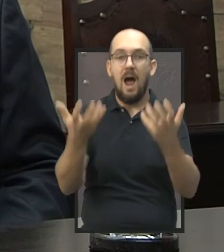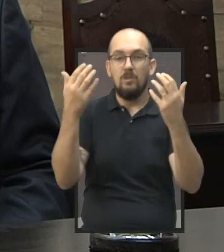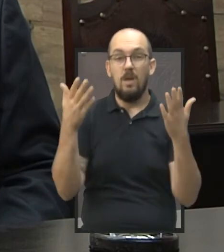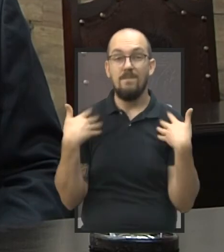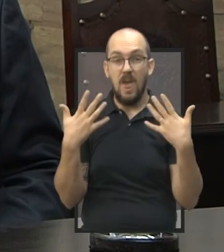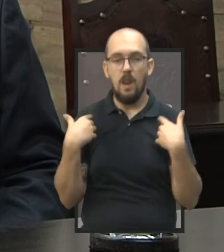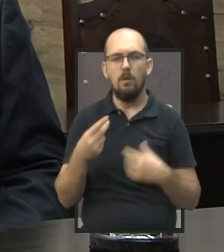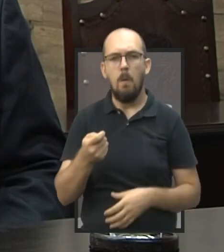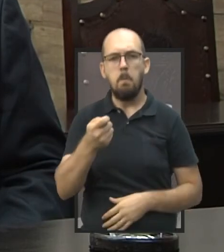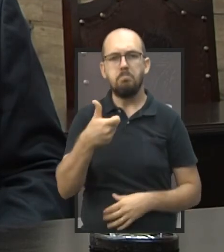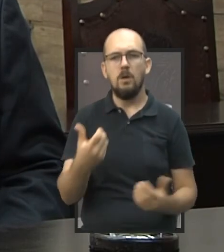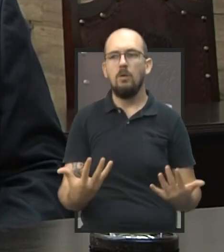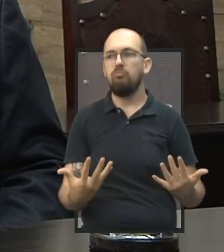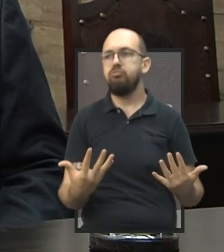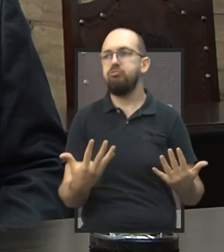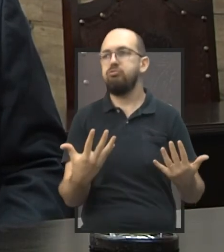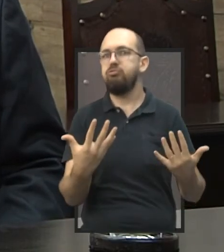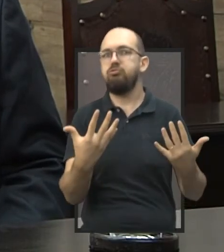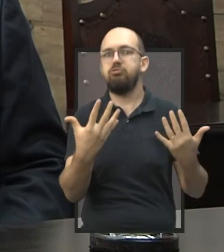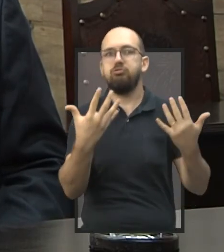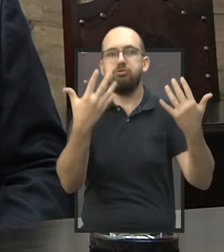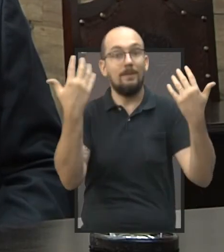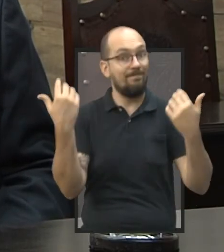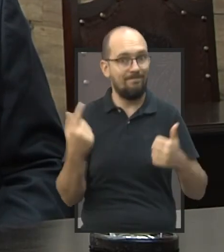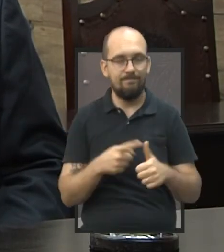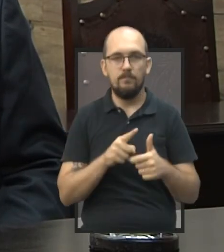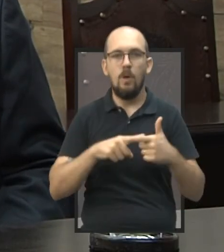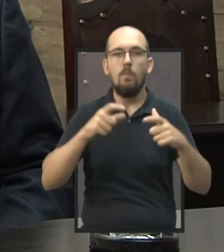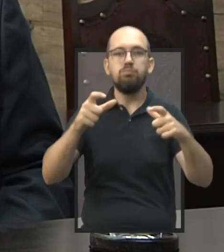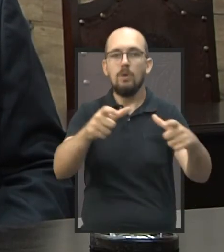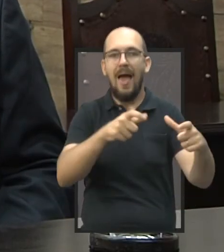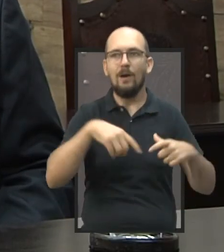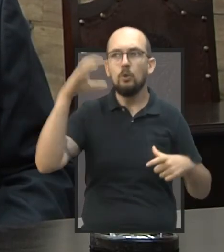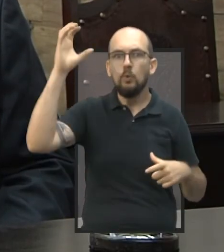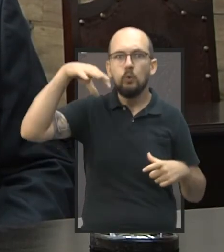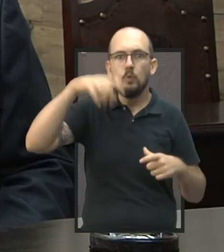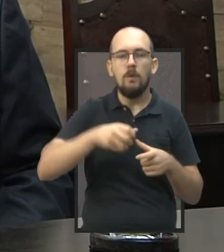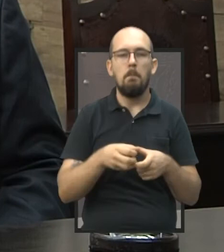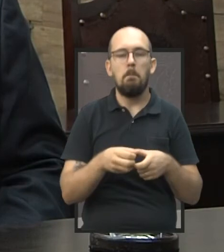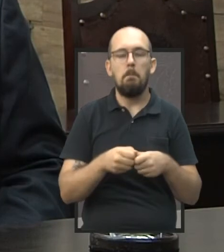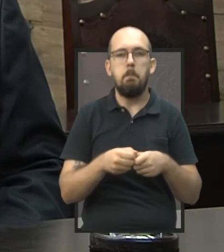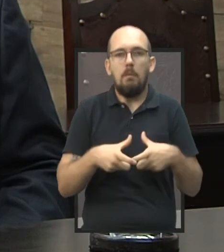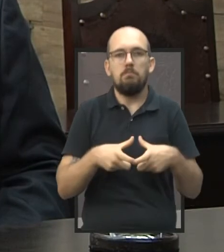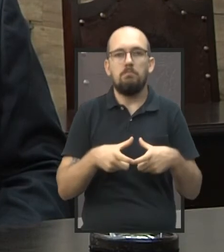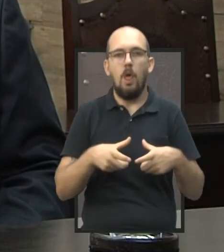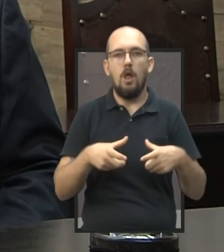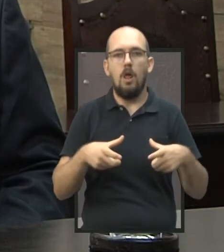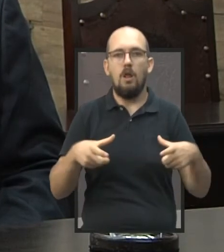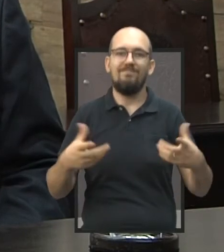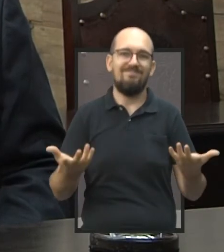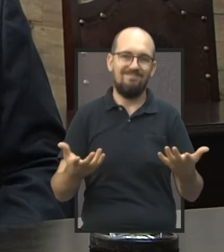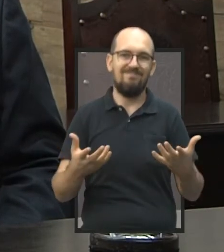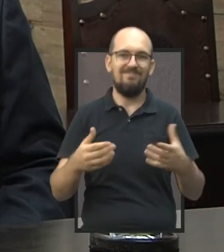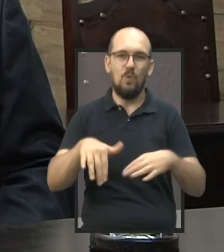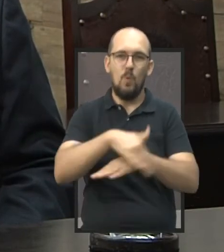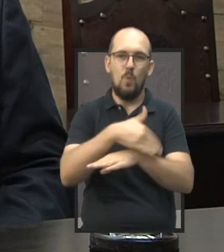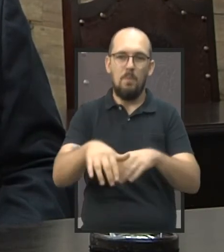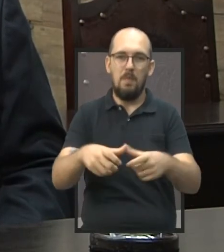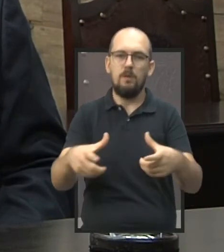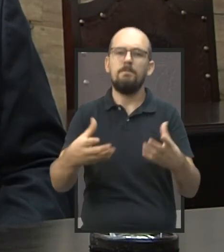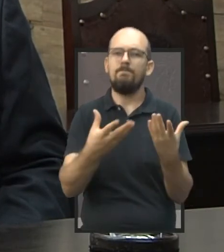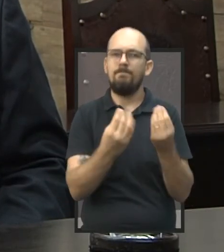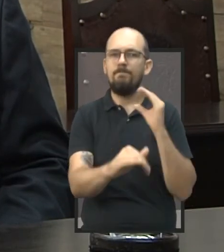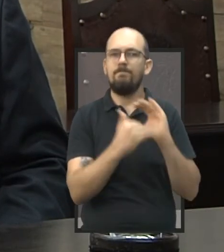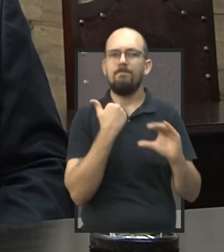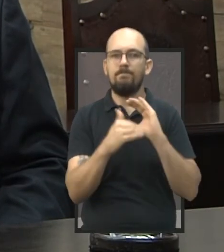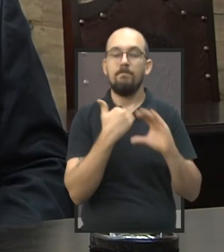na época de verão. O mato cresce muito rápido, os buracos com chuva já abrem rapidamente também. Então, Ângelo, eu